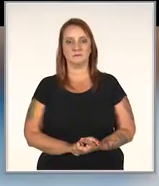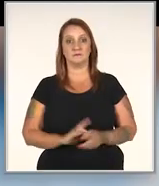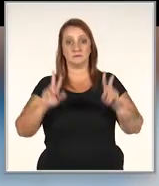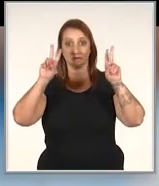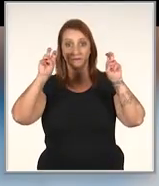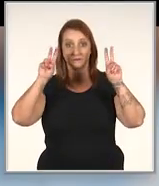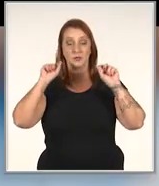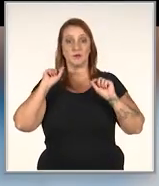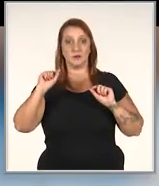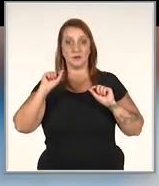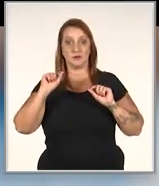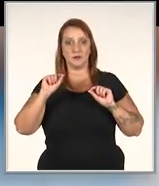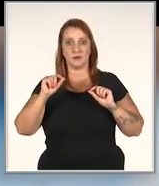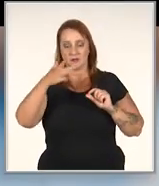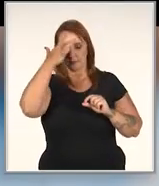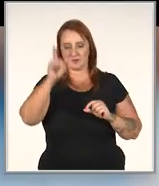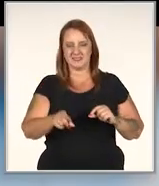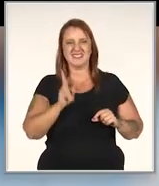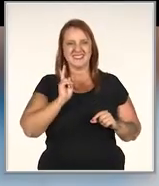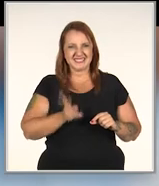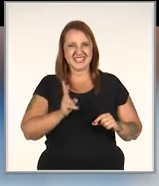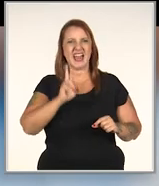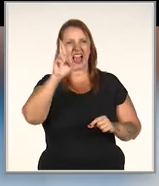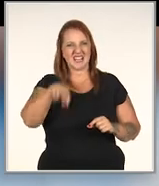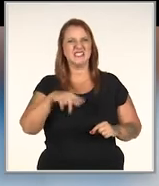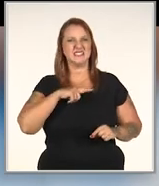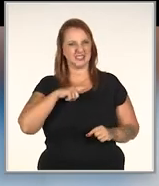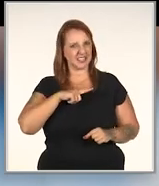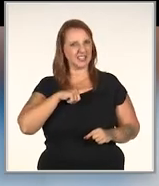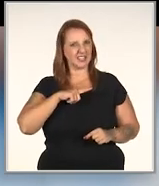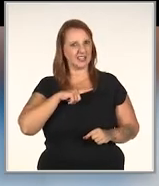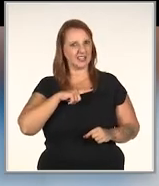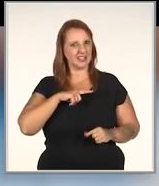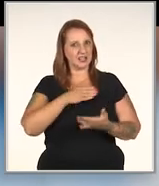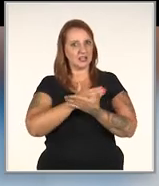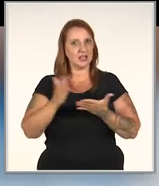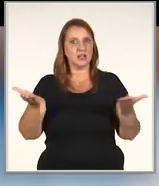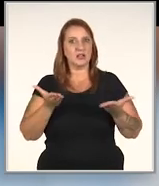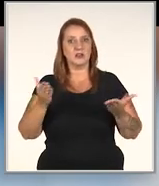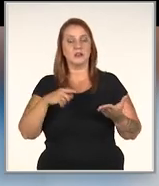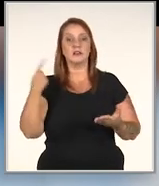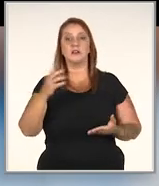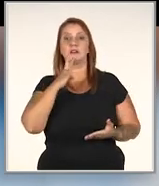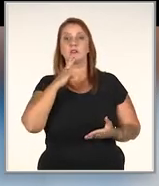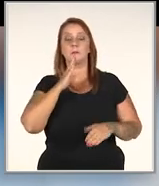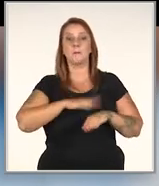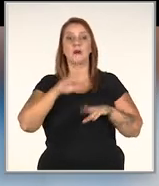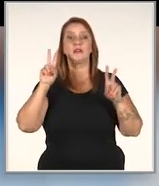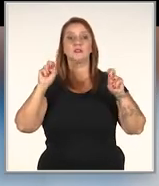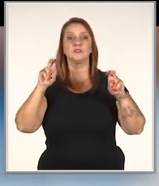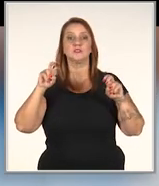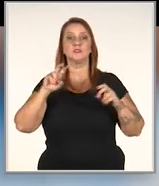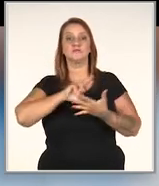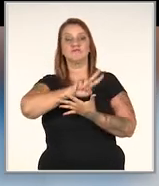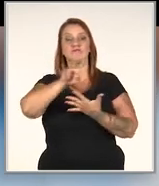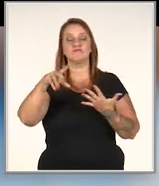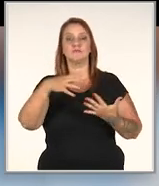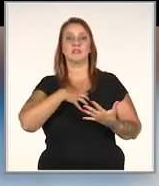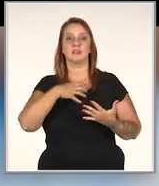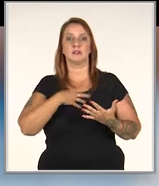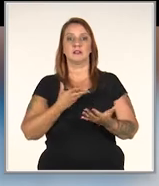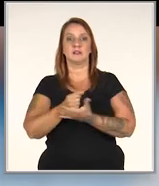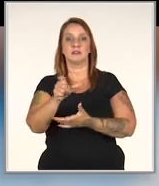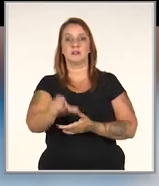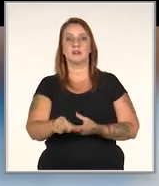A questão agora é, o cliente sempre tem razão? A partir de agora nós vamos conhecer um pouco mais sobre os tipos de